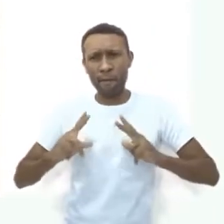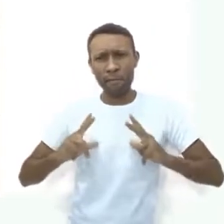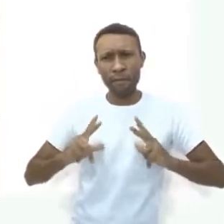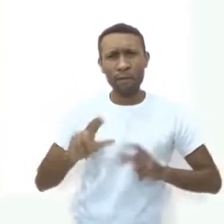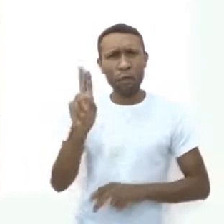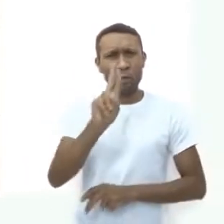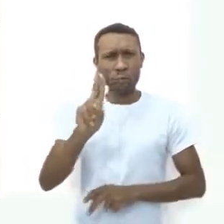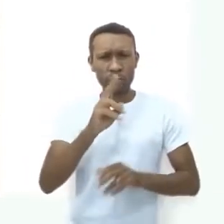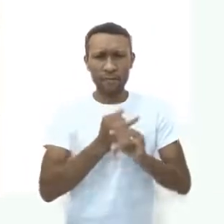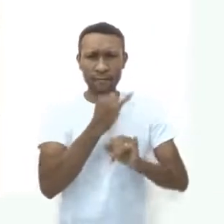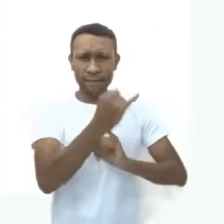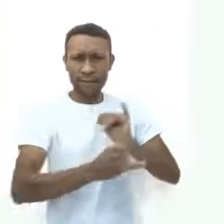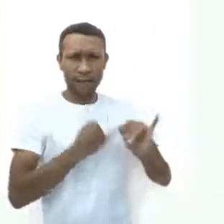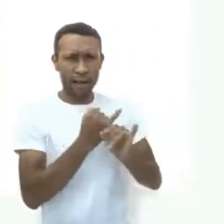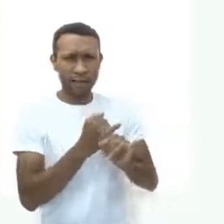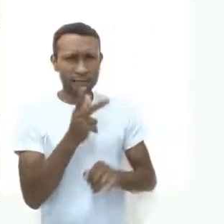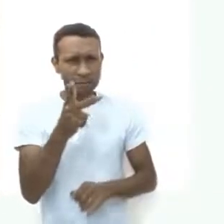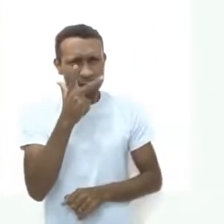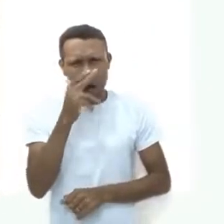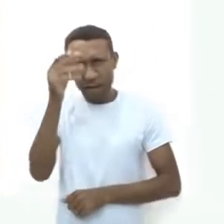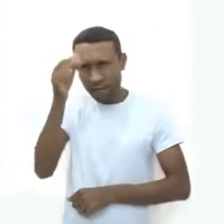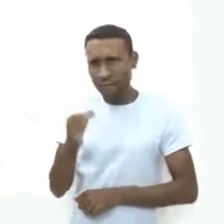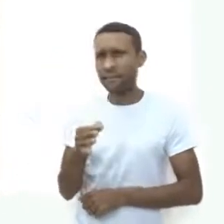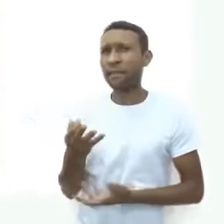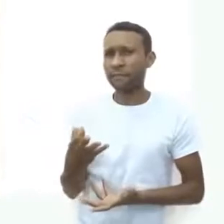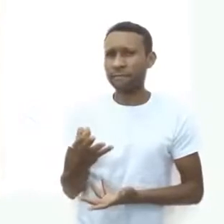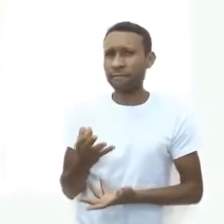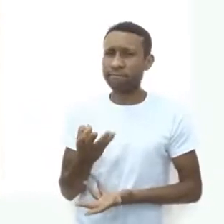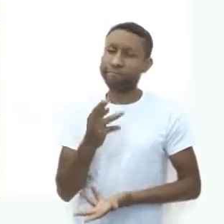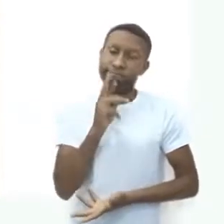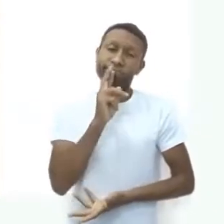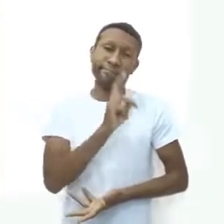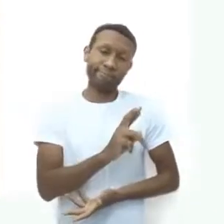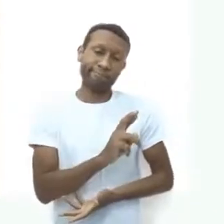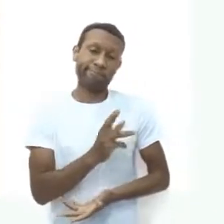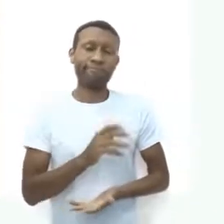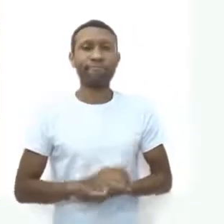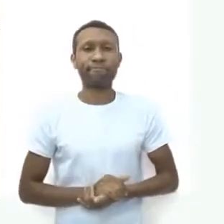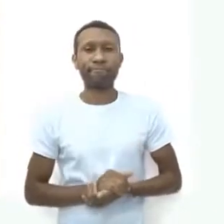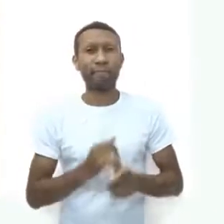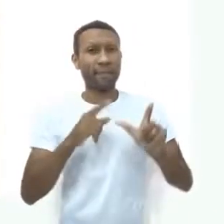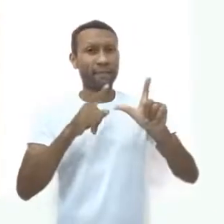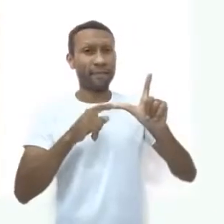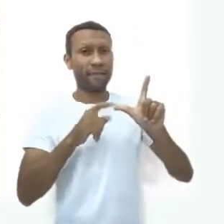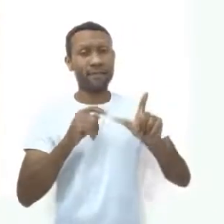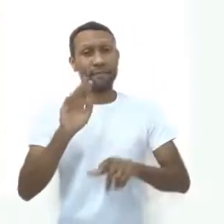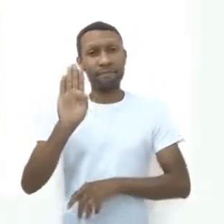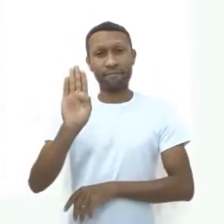Se você acha que é a letra A, marca aí no seu caderno. Letra B.